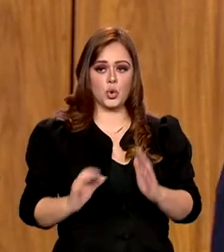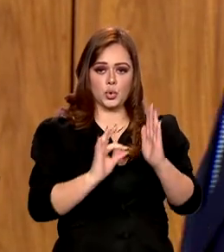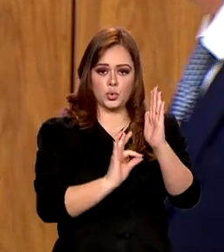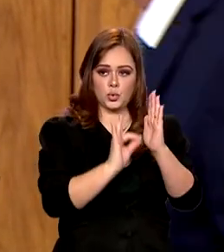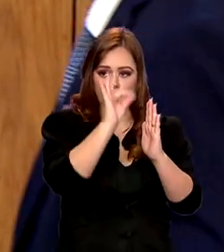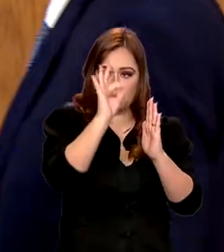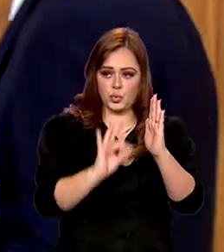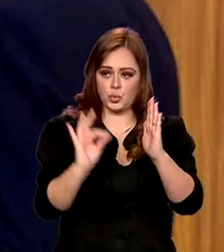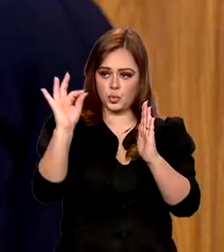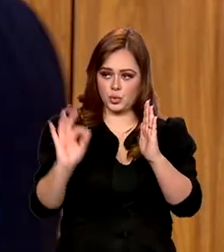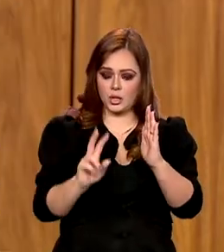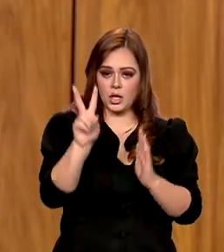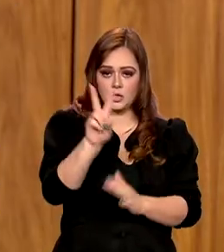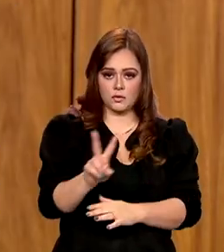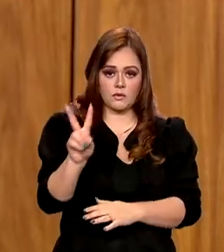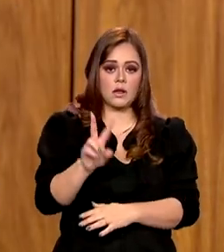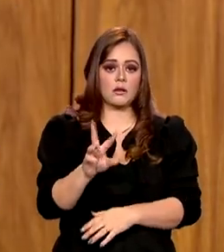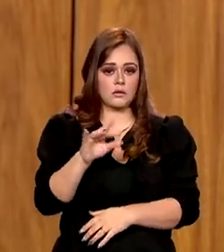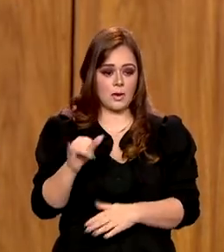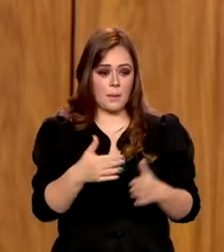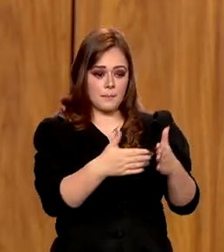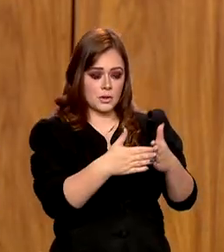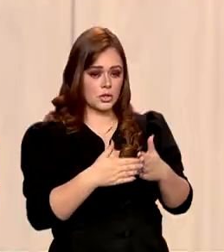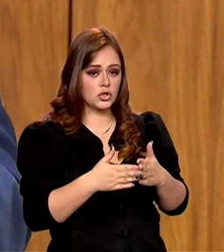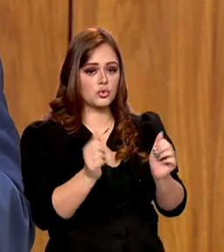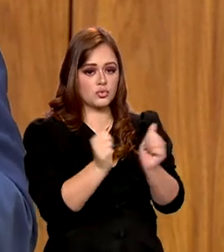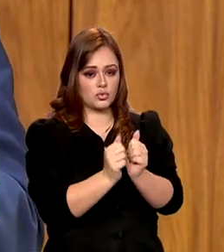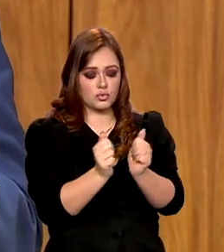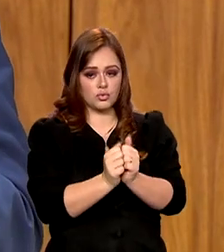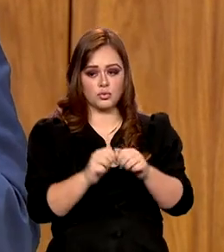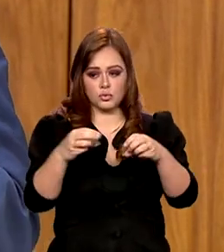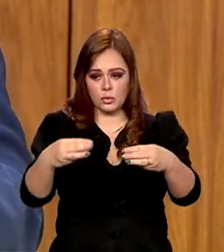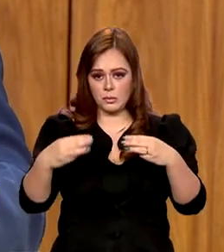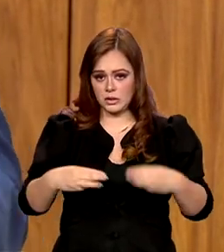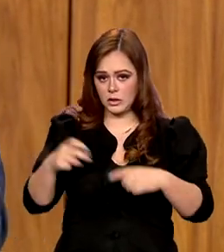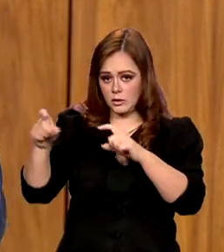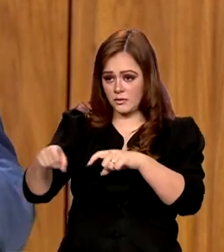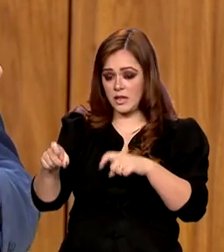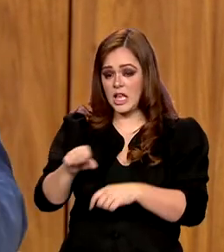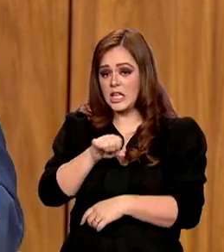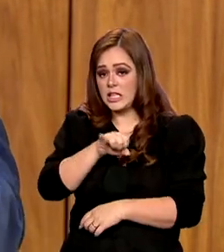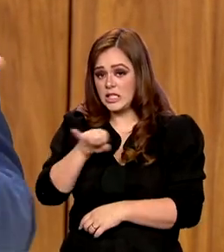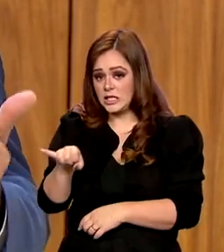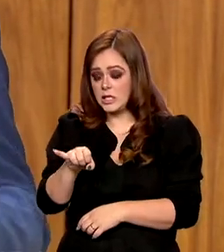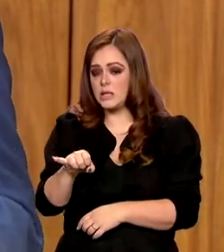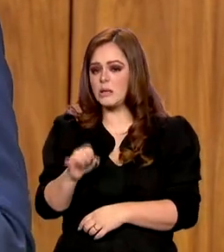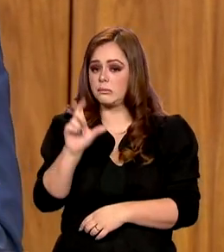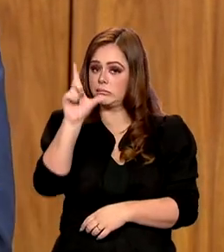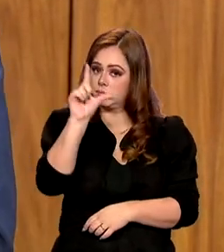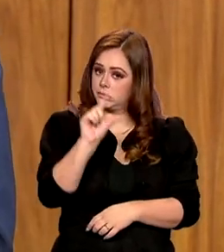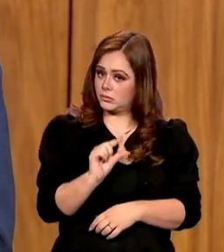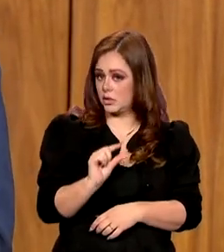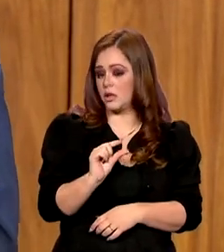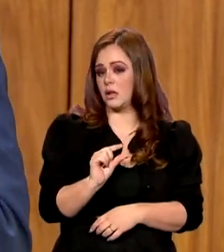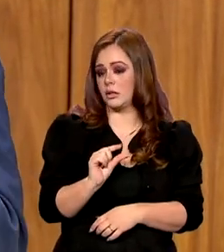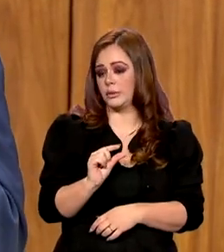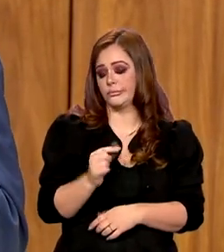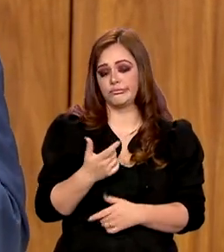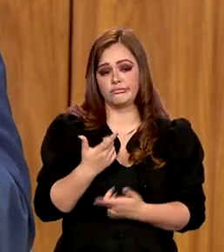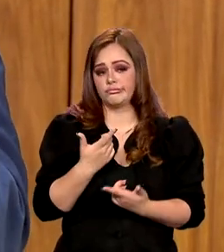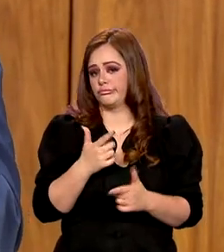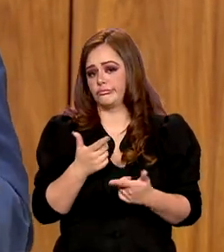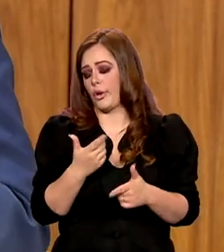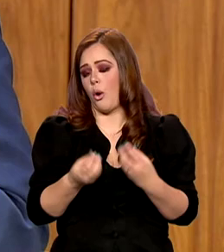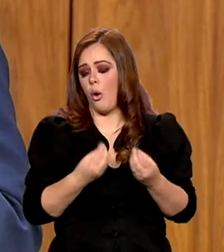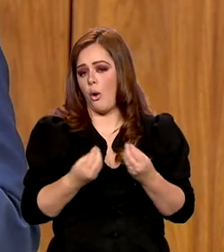fazendo a pedido do Ministério da Fazenda. Se o desconto for muito pequeno, não vai interessar para o governo